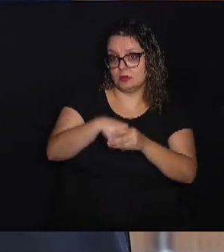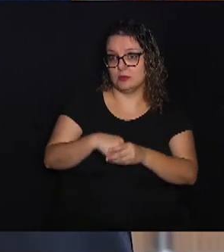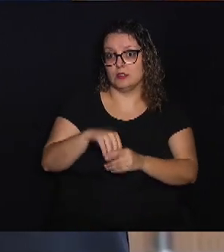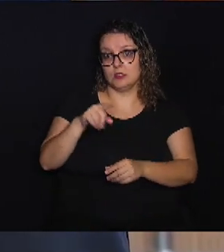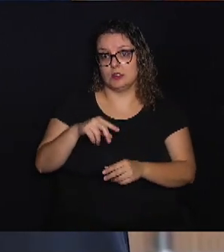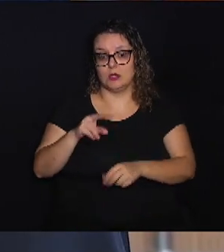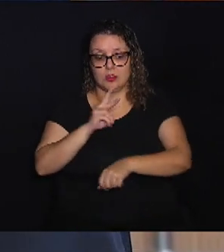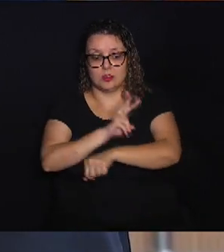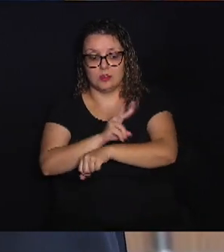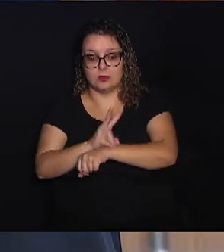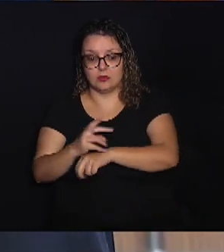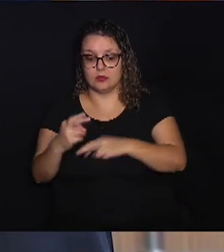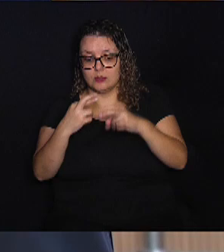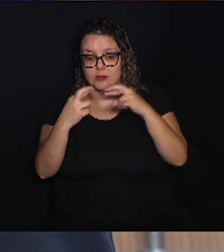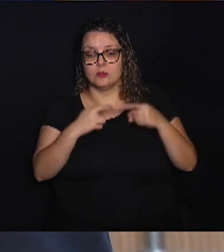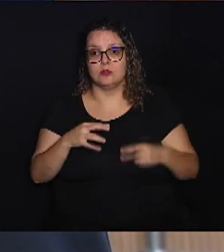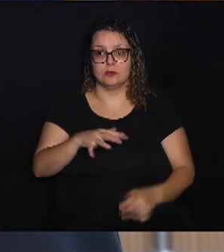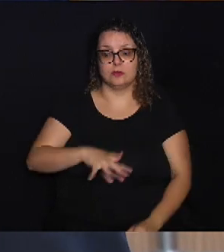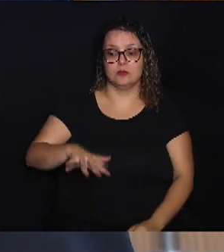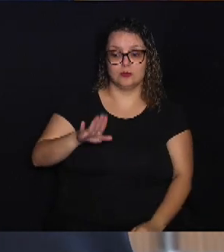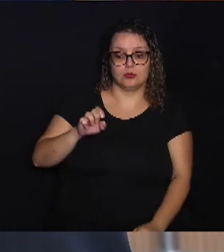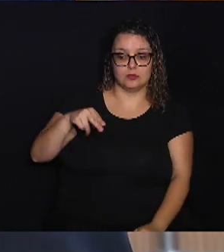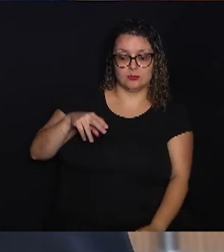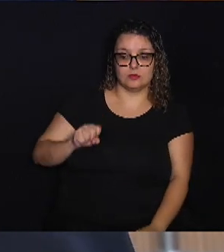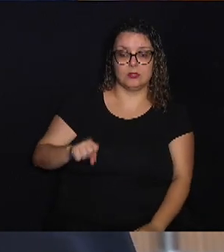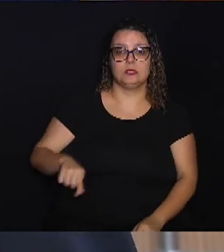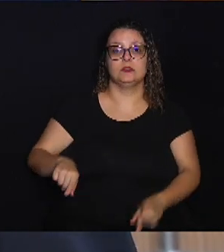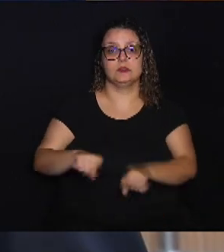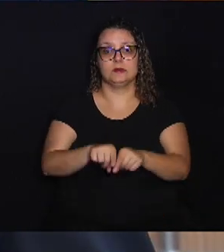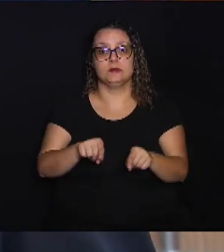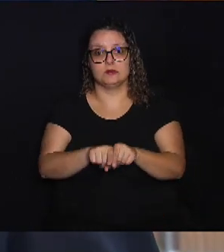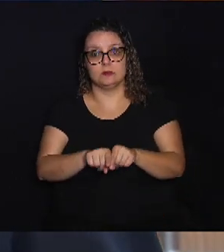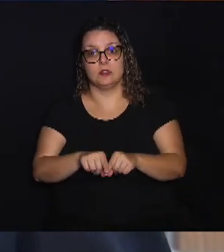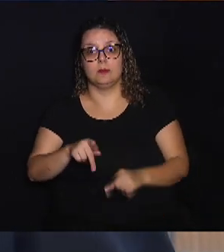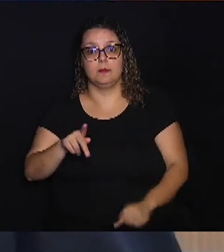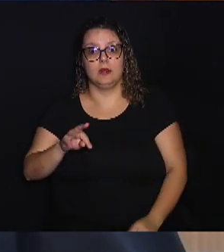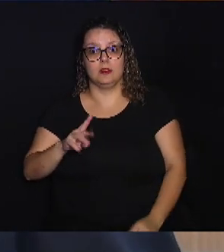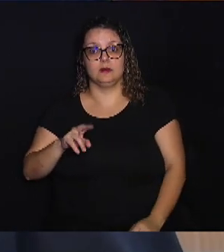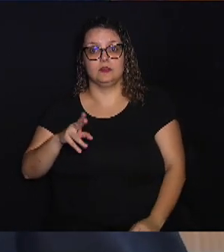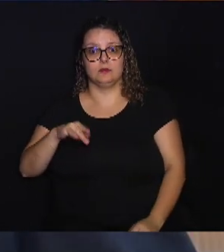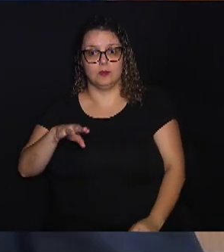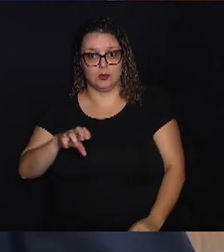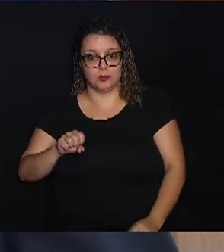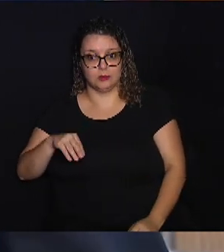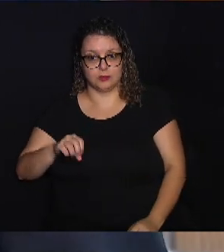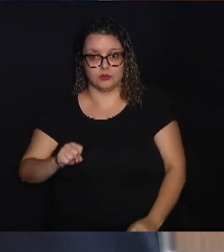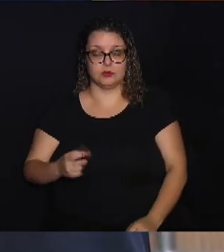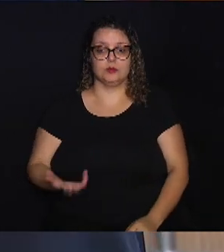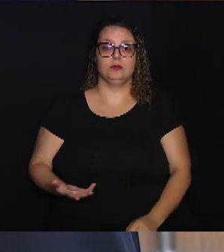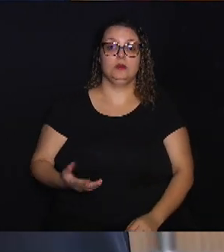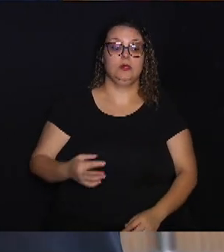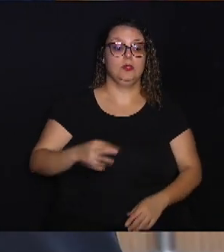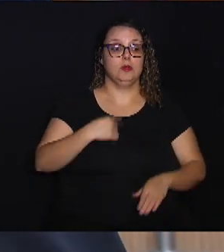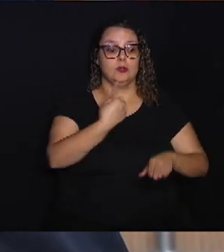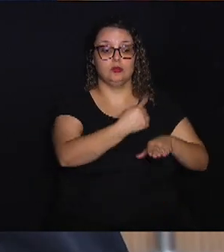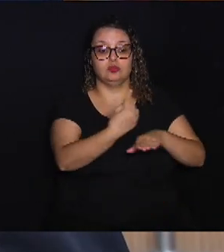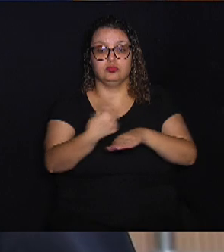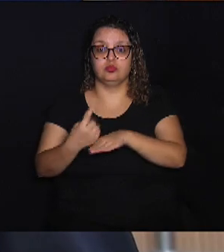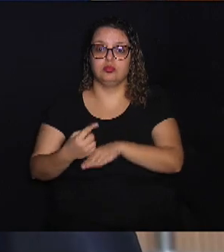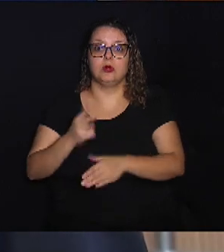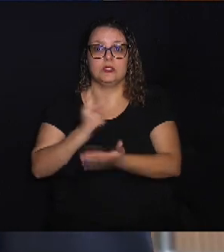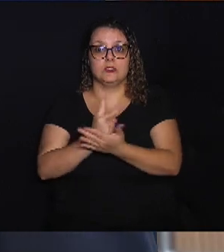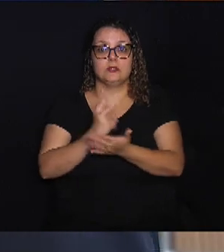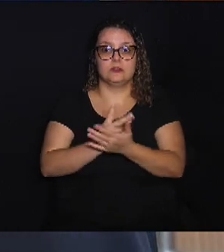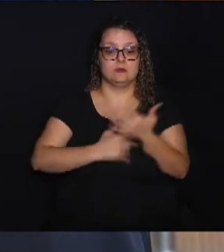proteção dos bens e patrimônios públicos, fazendo também o patrulhamento ostensivo, estando sempre presente nas ruas,